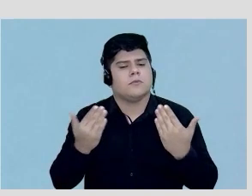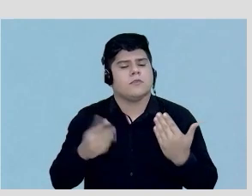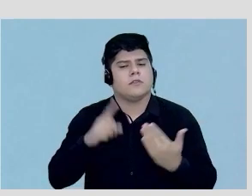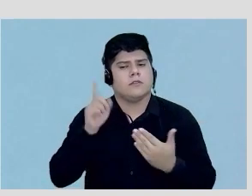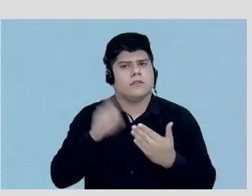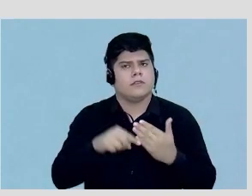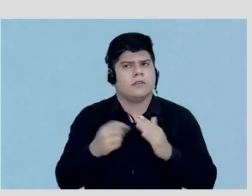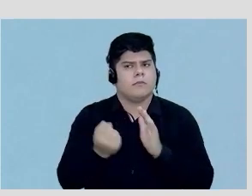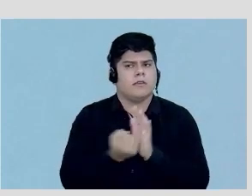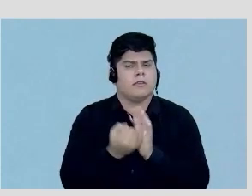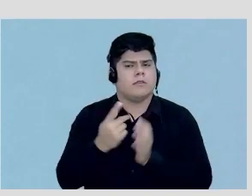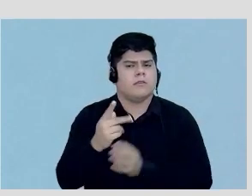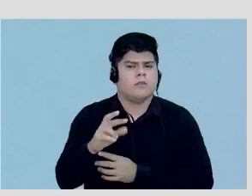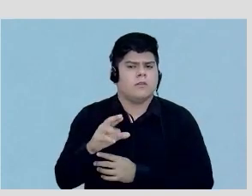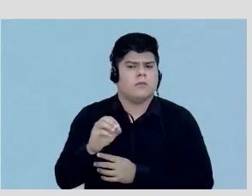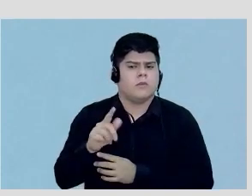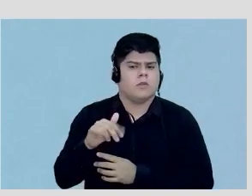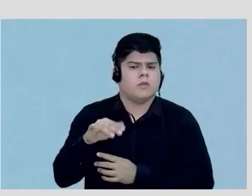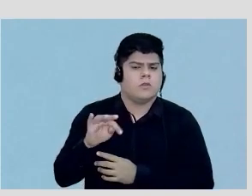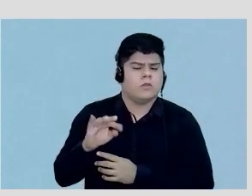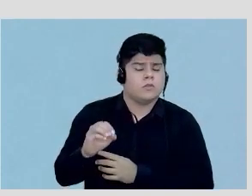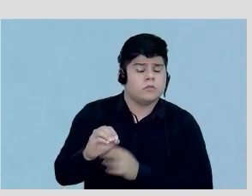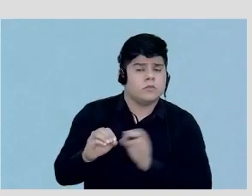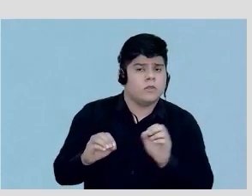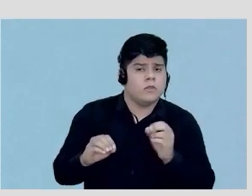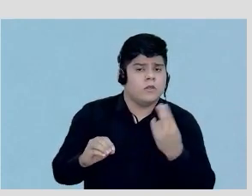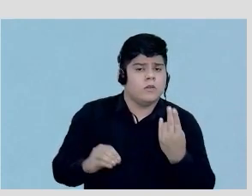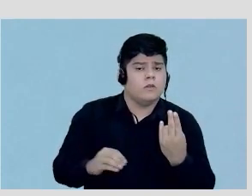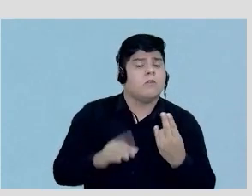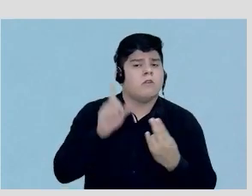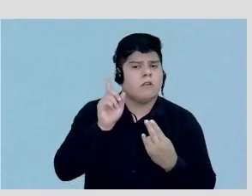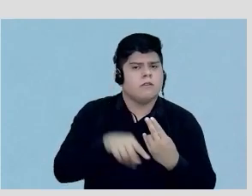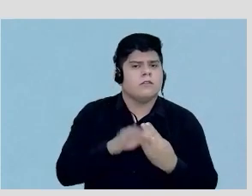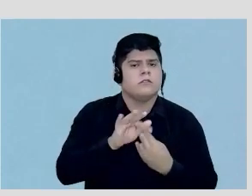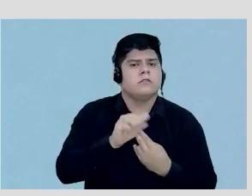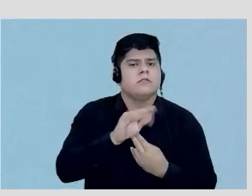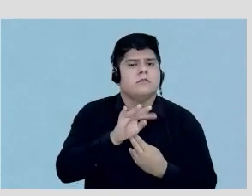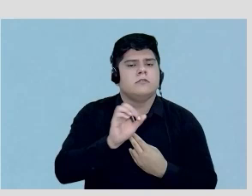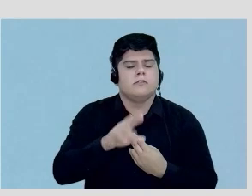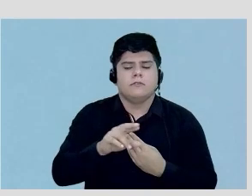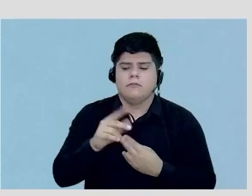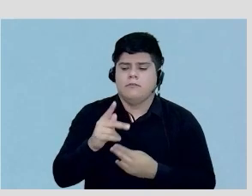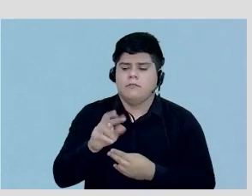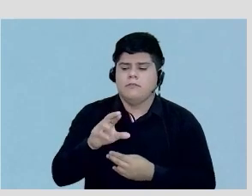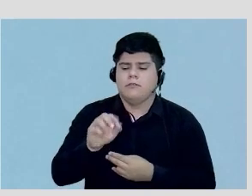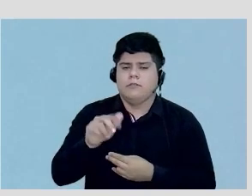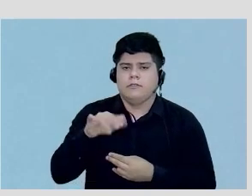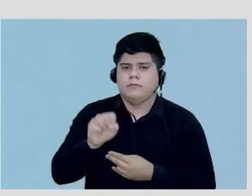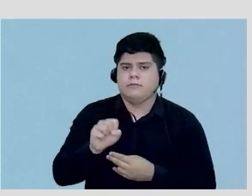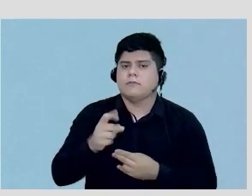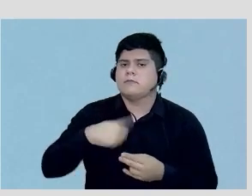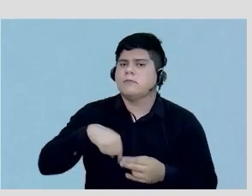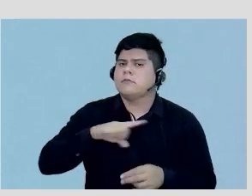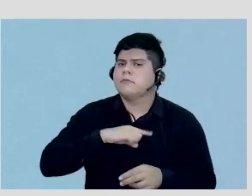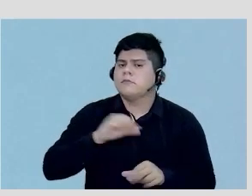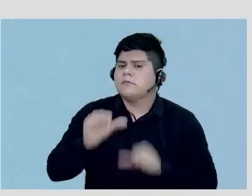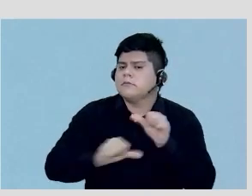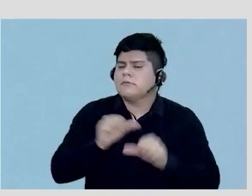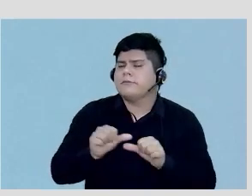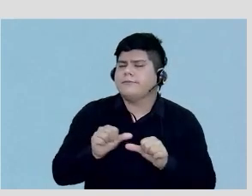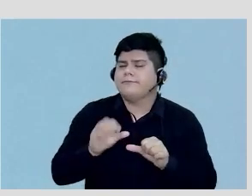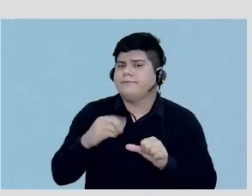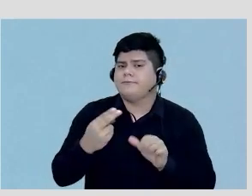marcador prognóstico ou é um fator prognóstico porque a gente é capaz de modificar isso não só marca